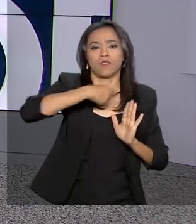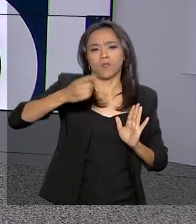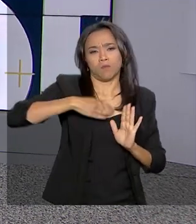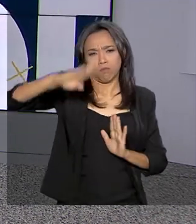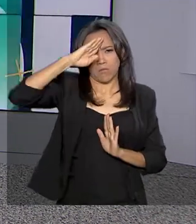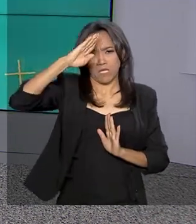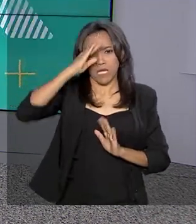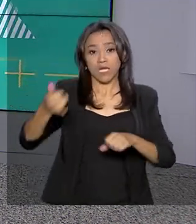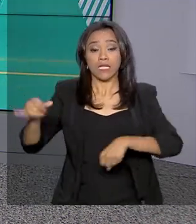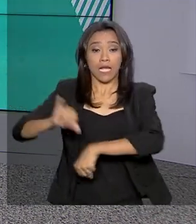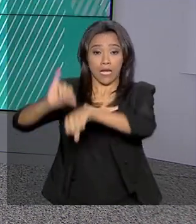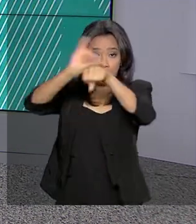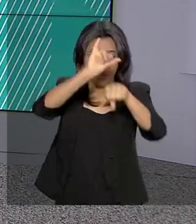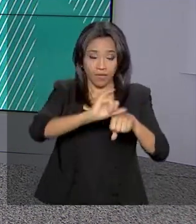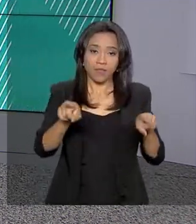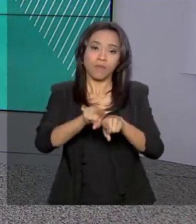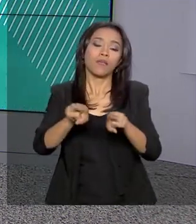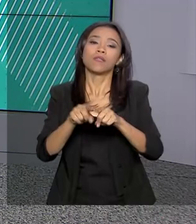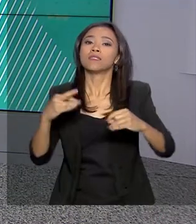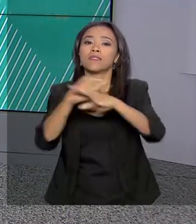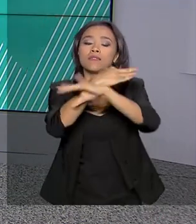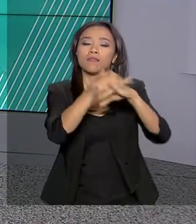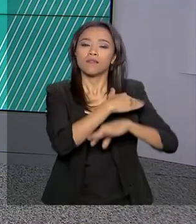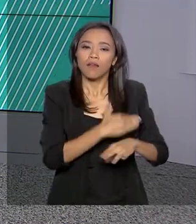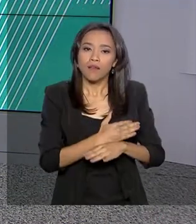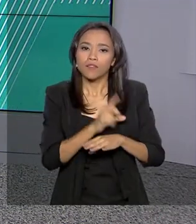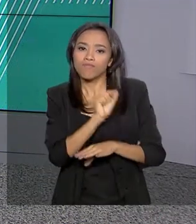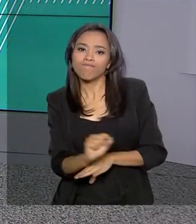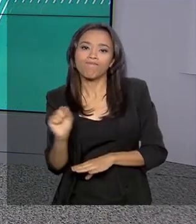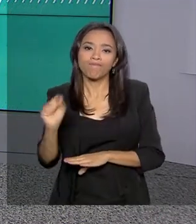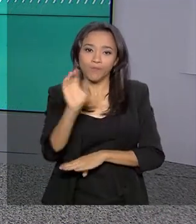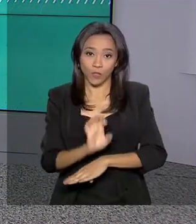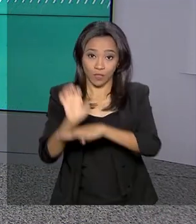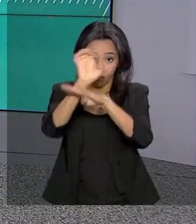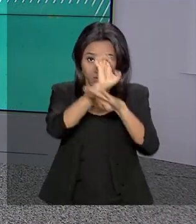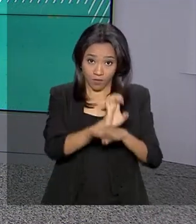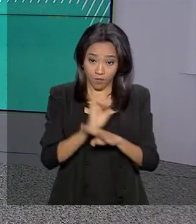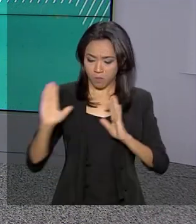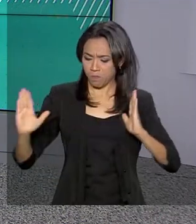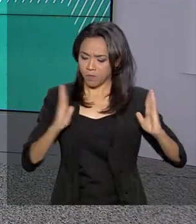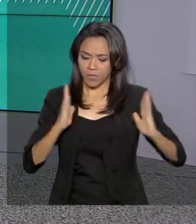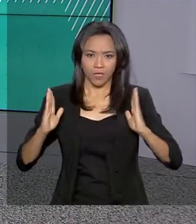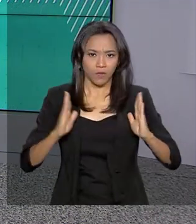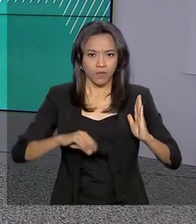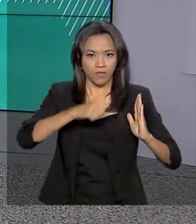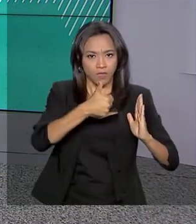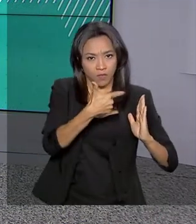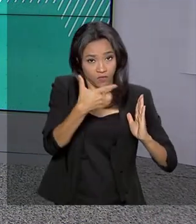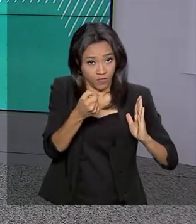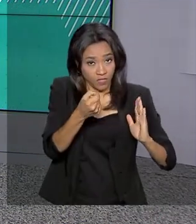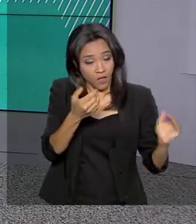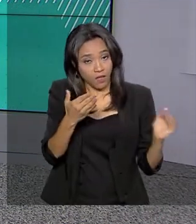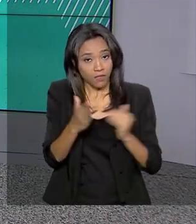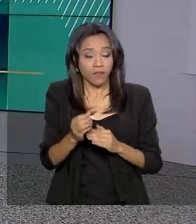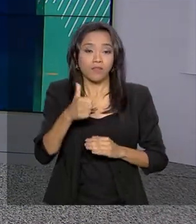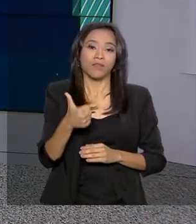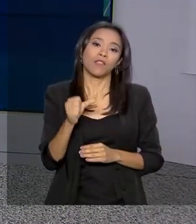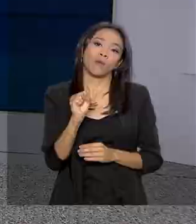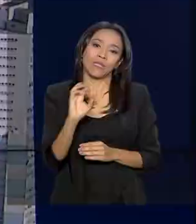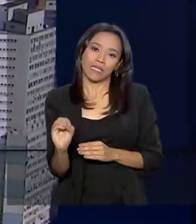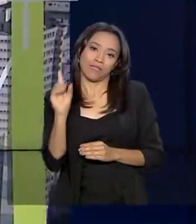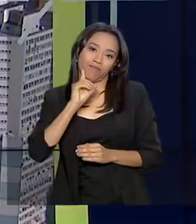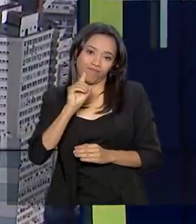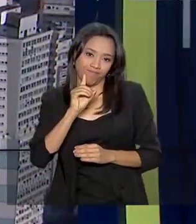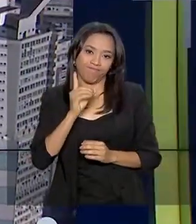nas capitais e cidades de regiões metropolitanas dos estados durante um período de 120 a 180 dias.